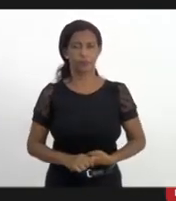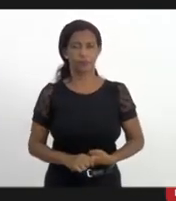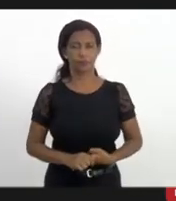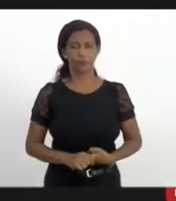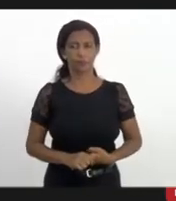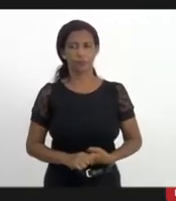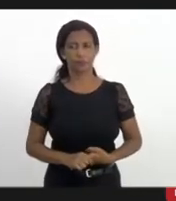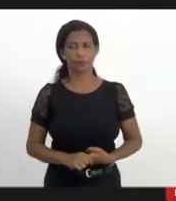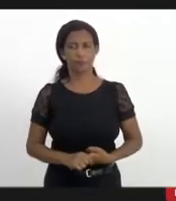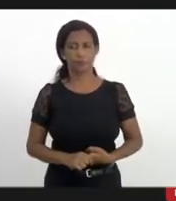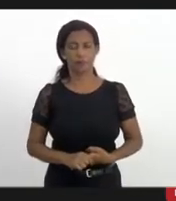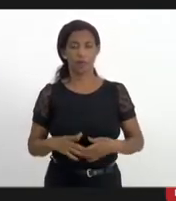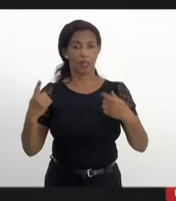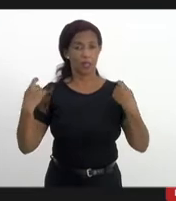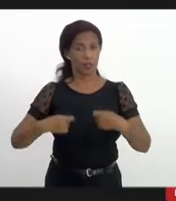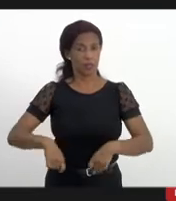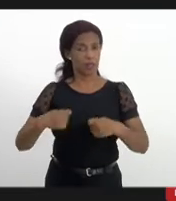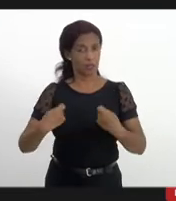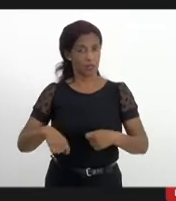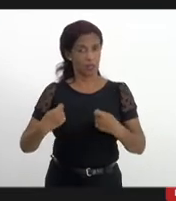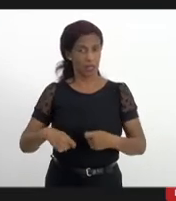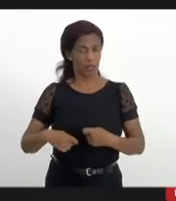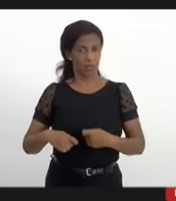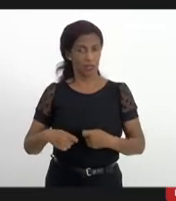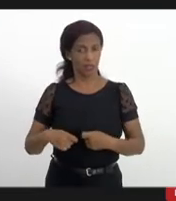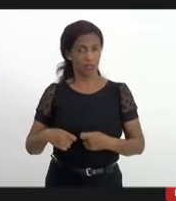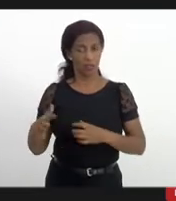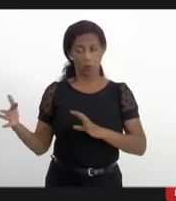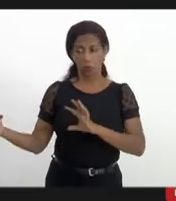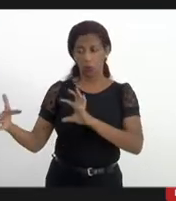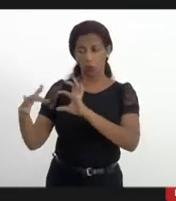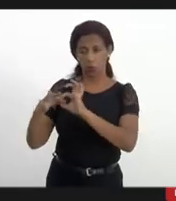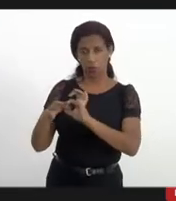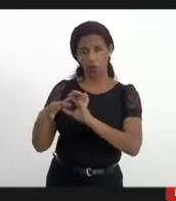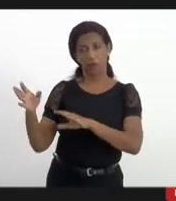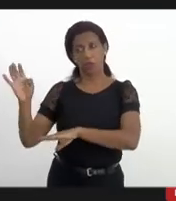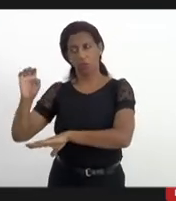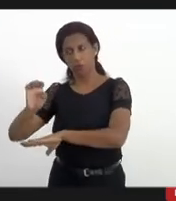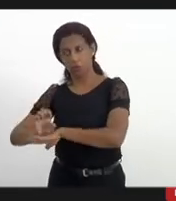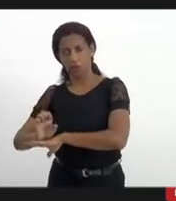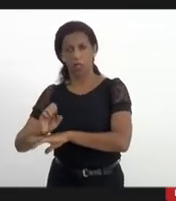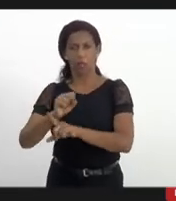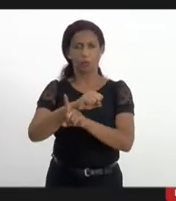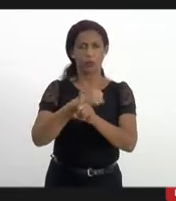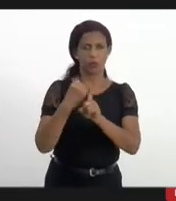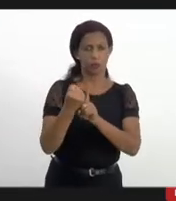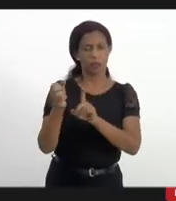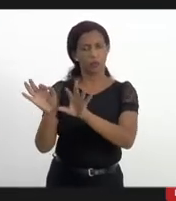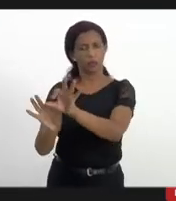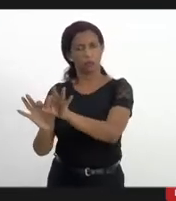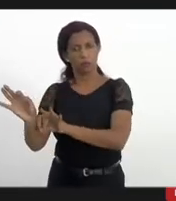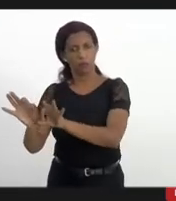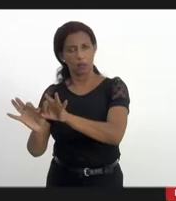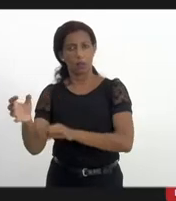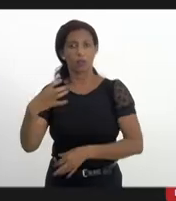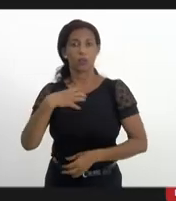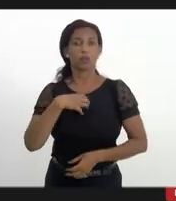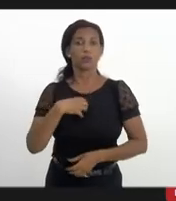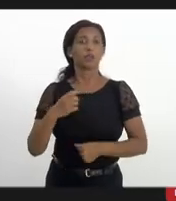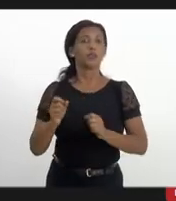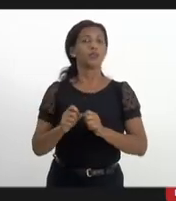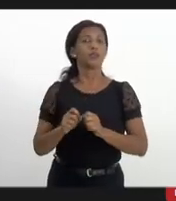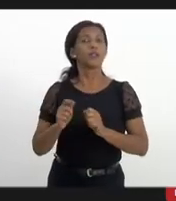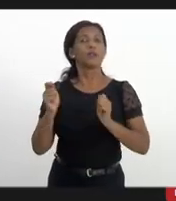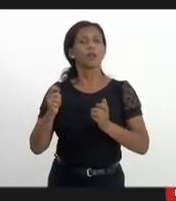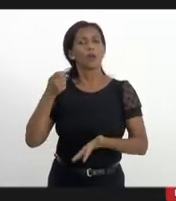É imperiosa a necessidade da presença de outros membros, seja do estado, seja da sociedade organizada, no sentido de fazer